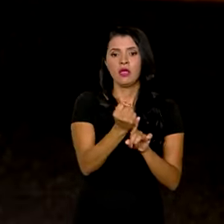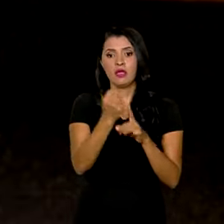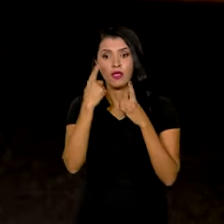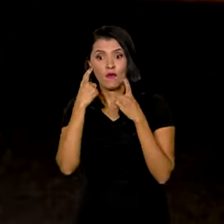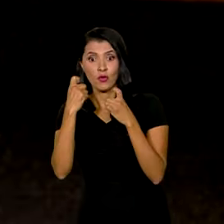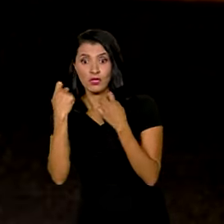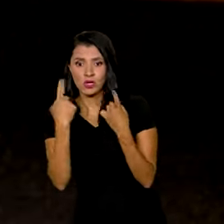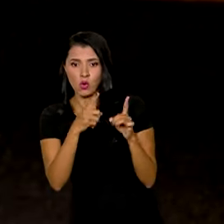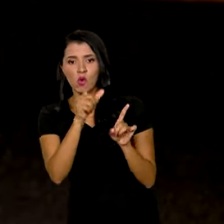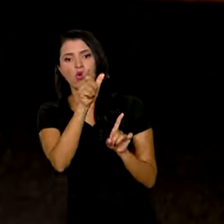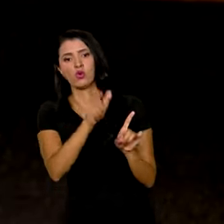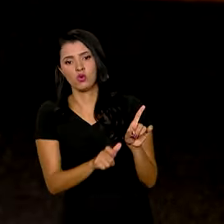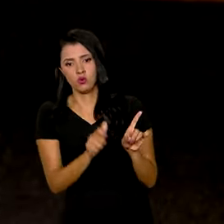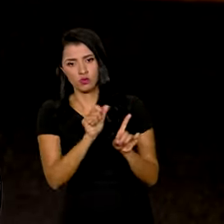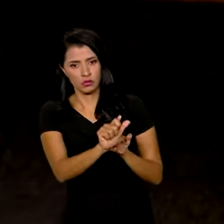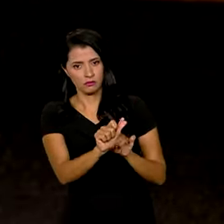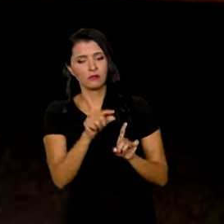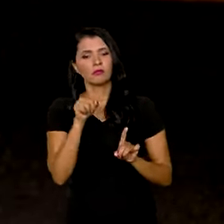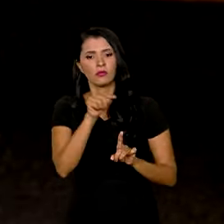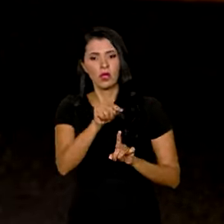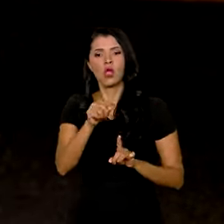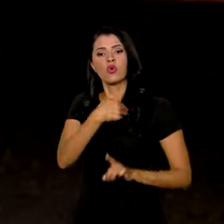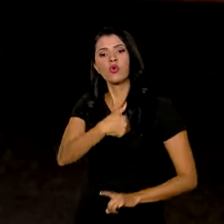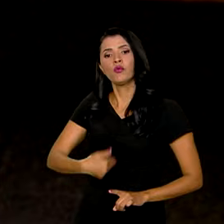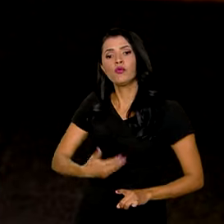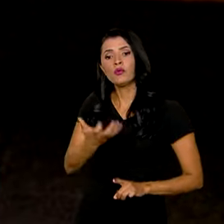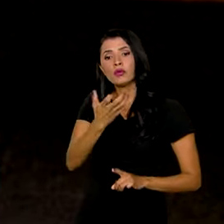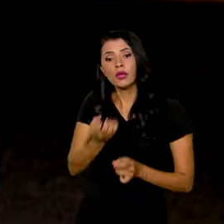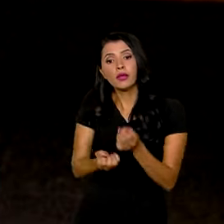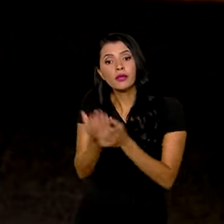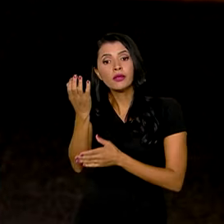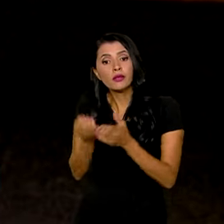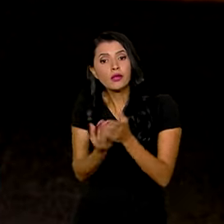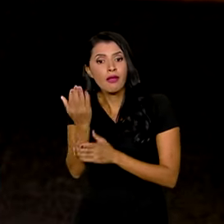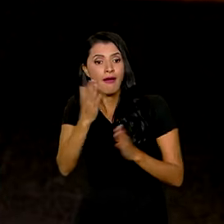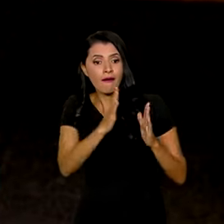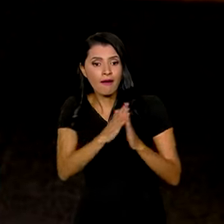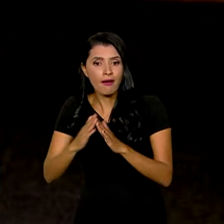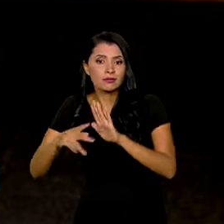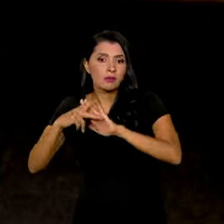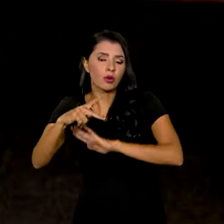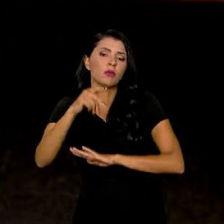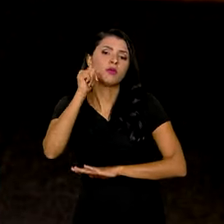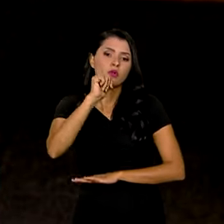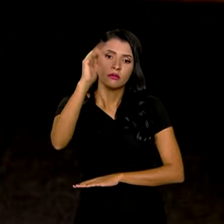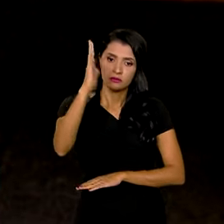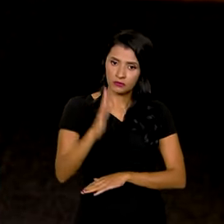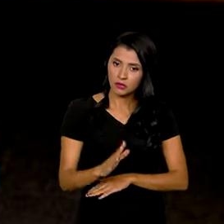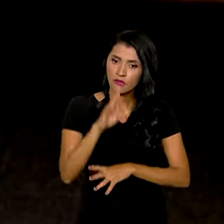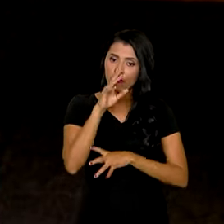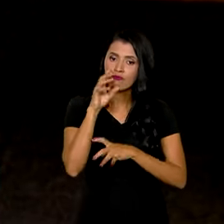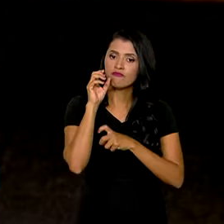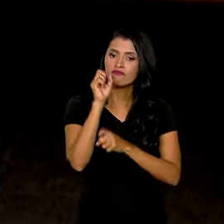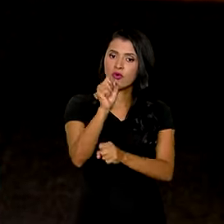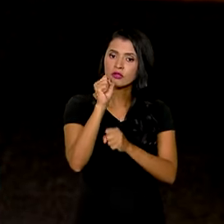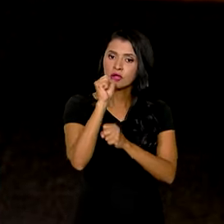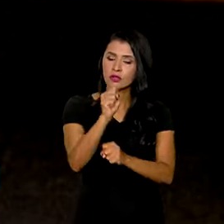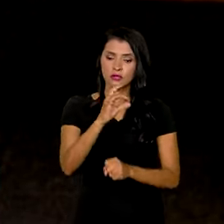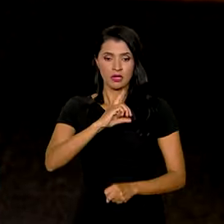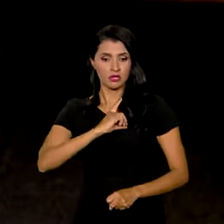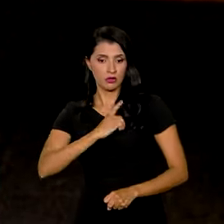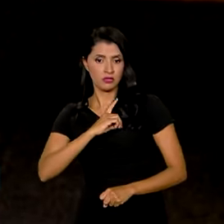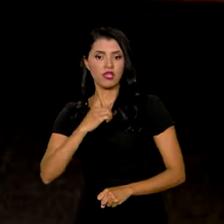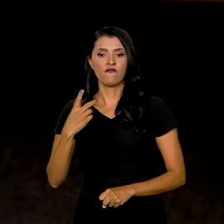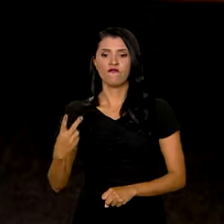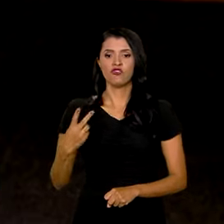violência contra as mulheres. O governo quer, por exemplo, criar mais casas da mulher brasileira e fortalecer as delegacias